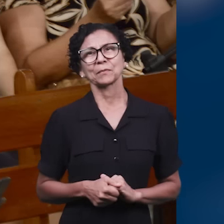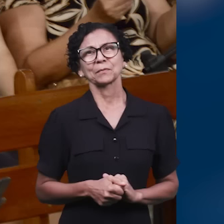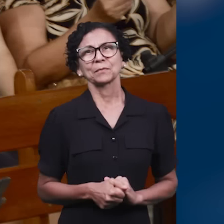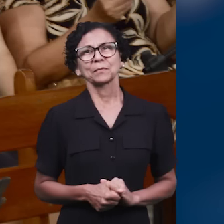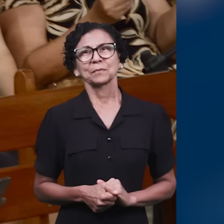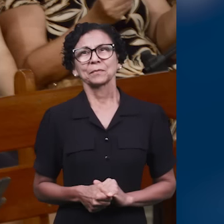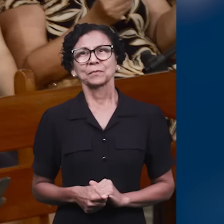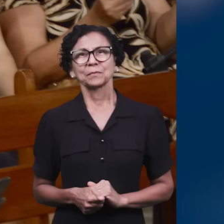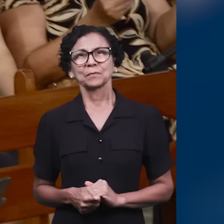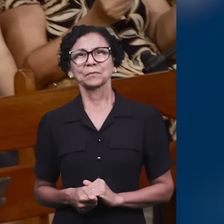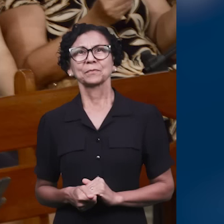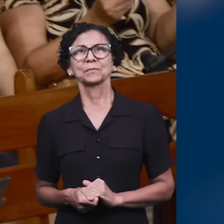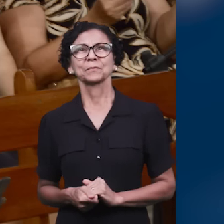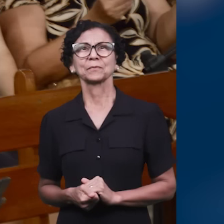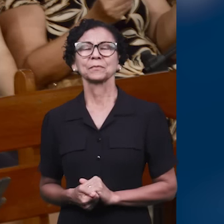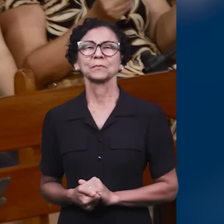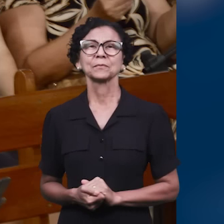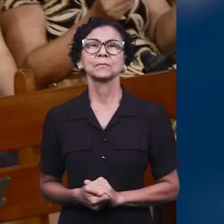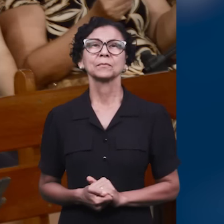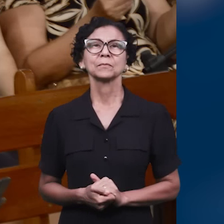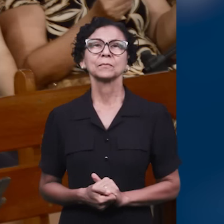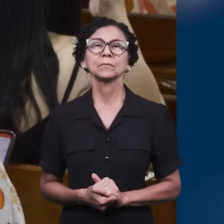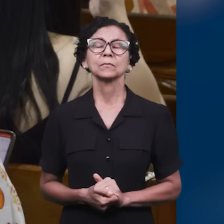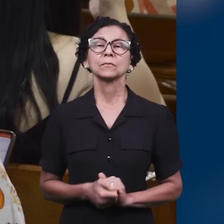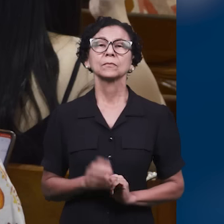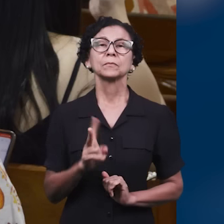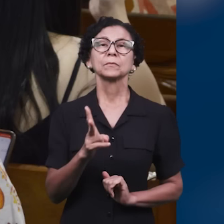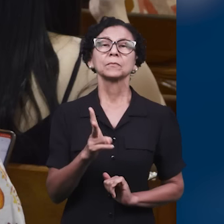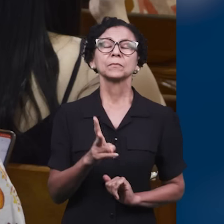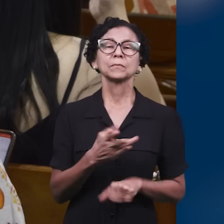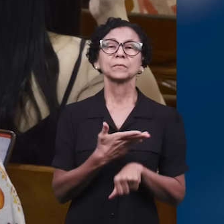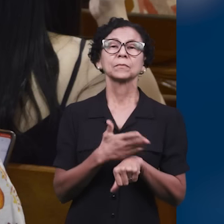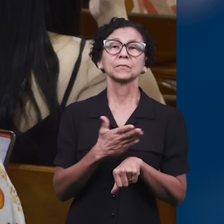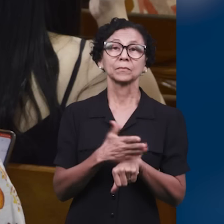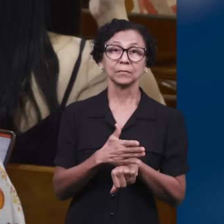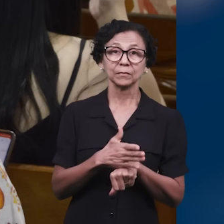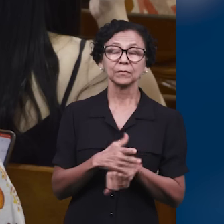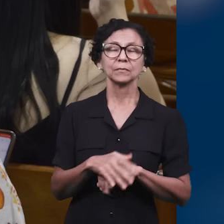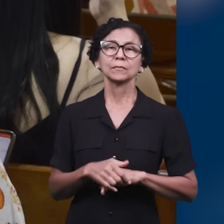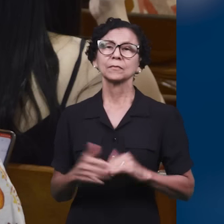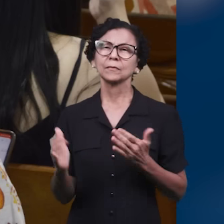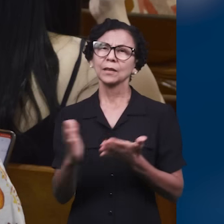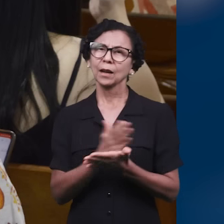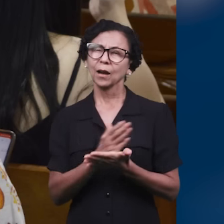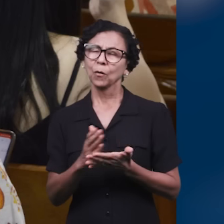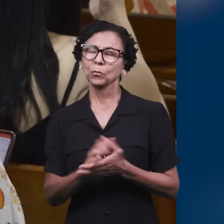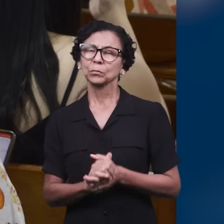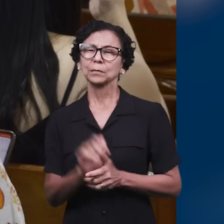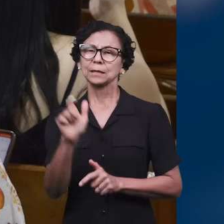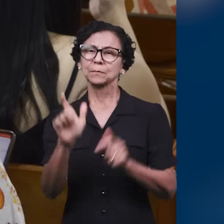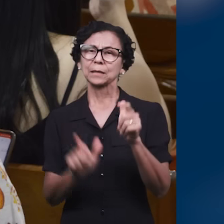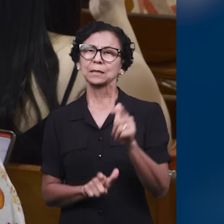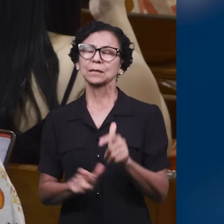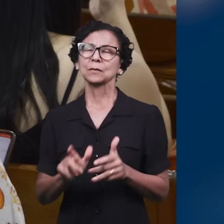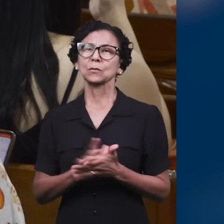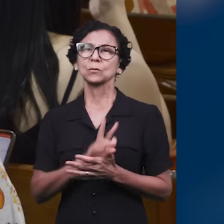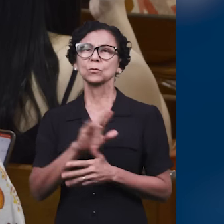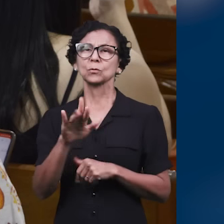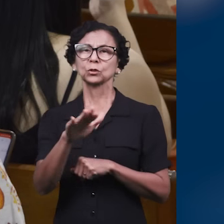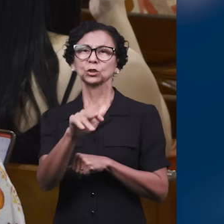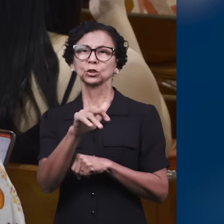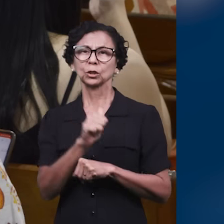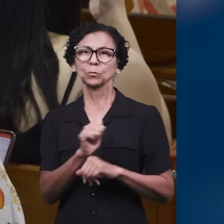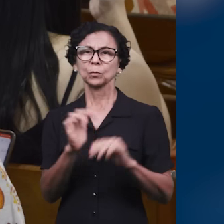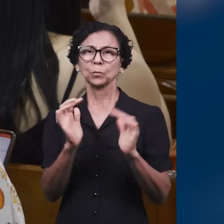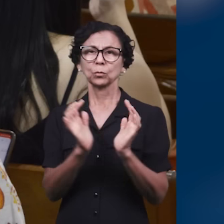glorificado. Bendito seja o nome do Senhor. Ainda sobre o ensaio, tivemos o levantamento de alguns irmãos que agora farão parte do